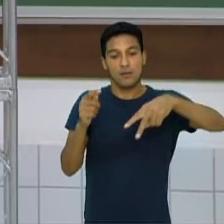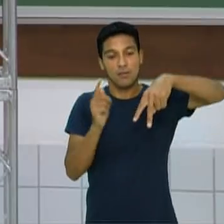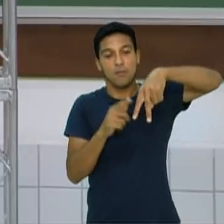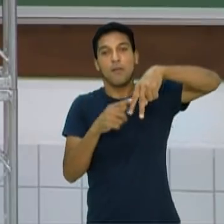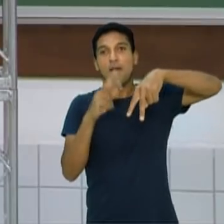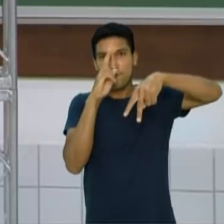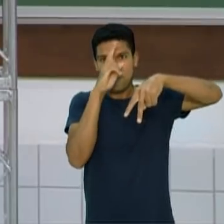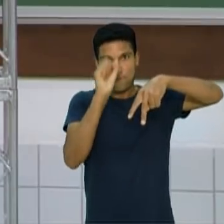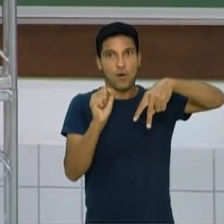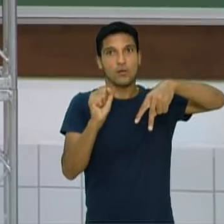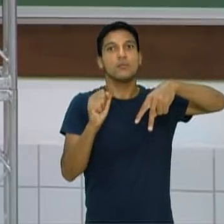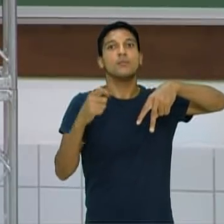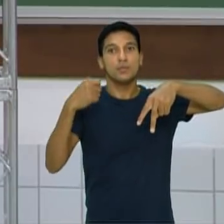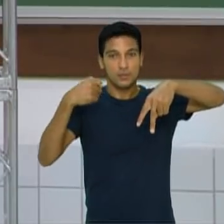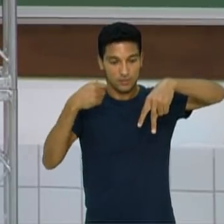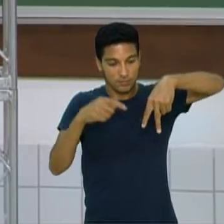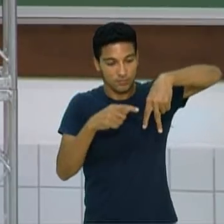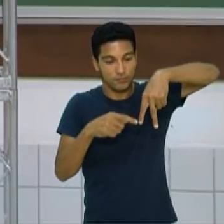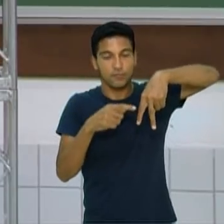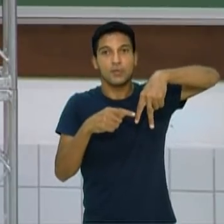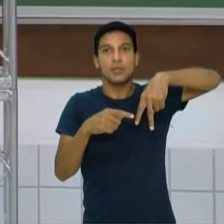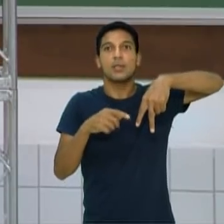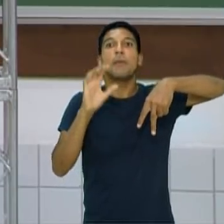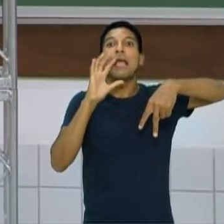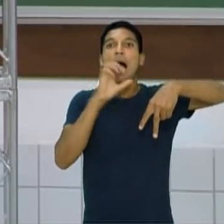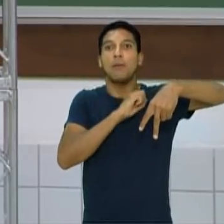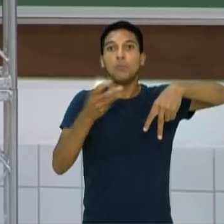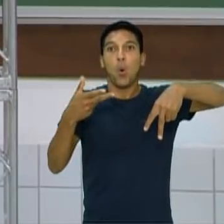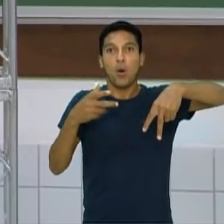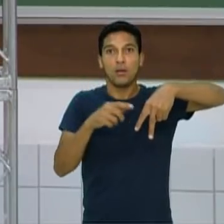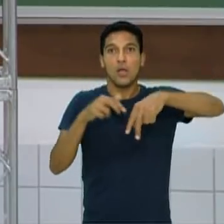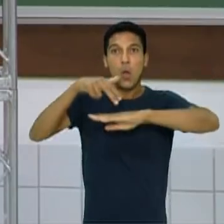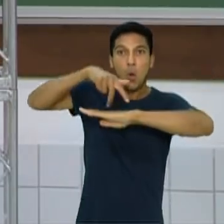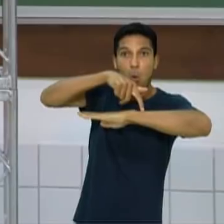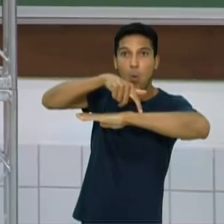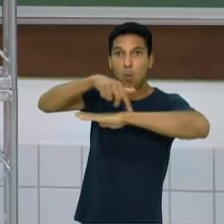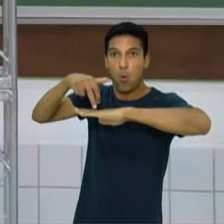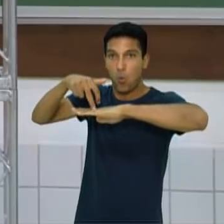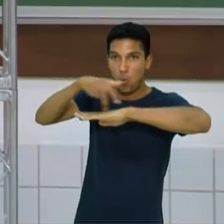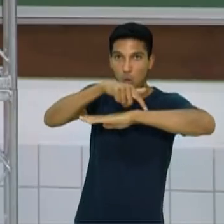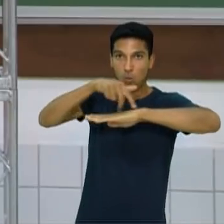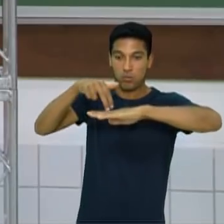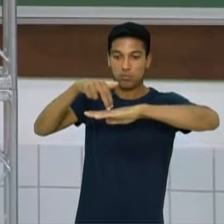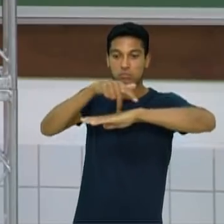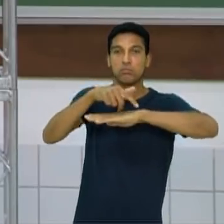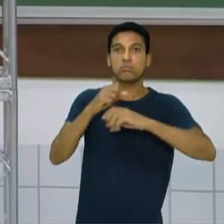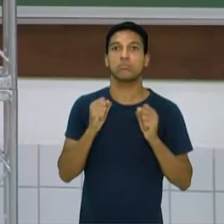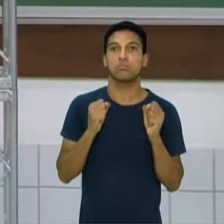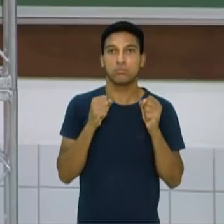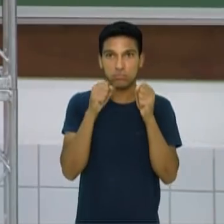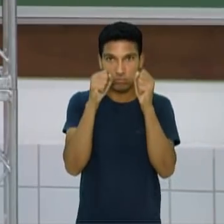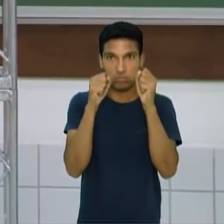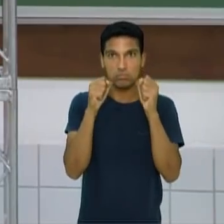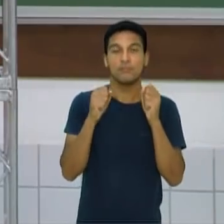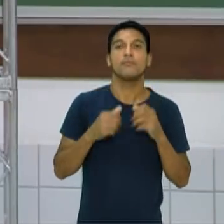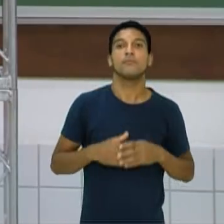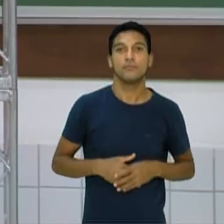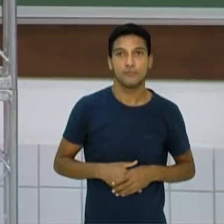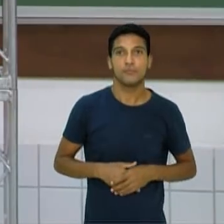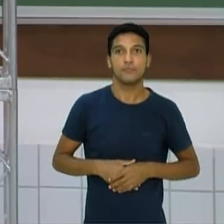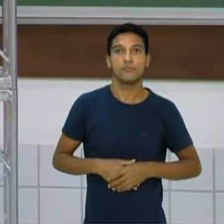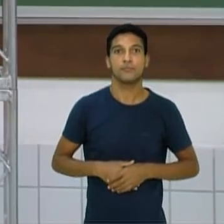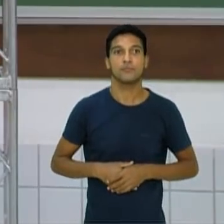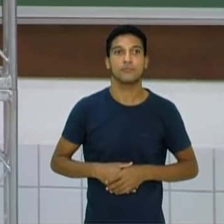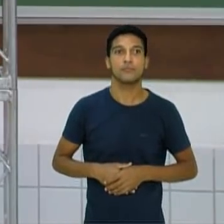pernas, né? Deixar a perna mais ágil e poder executar esse jogo de pernas durante a luta no